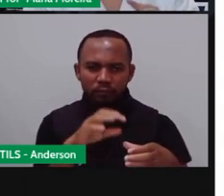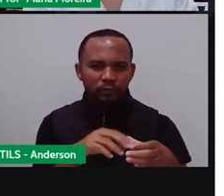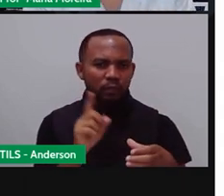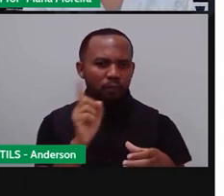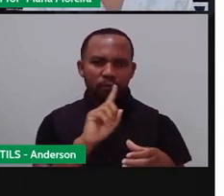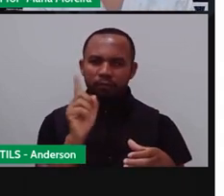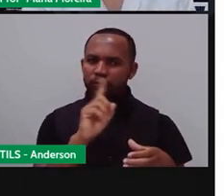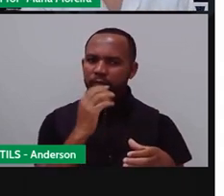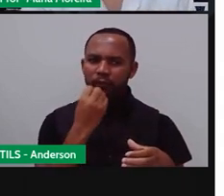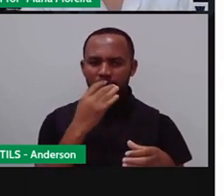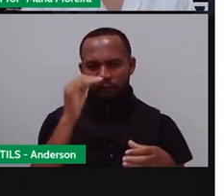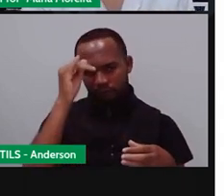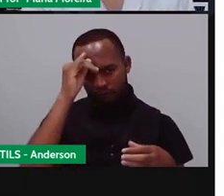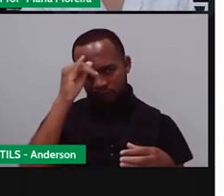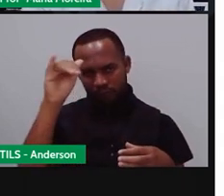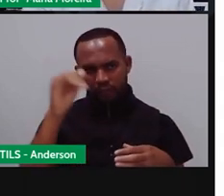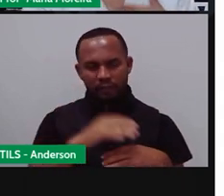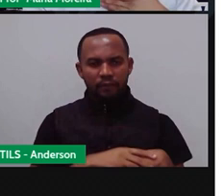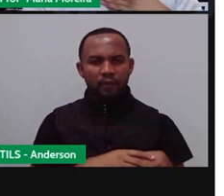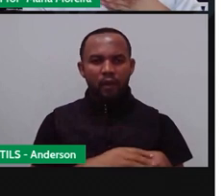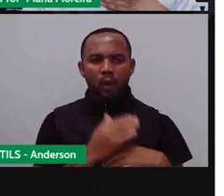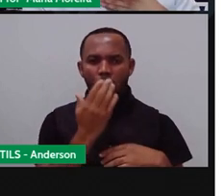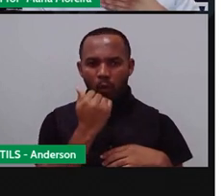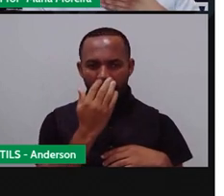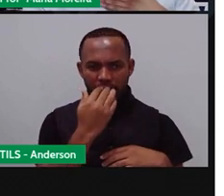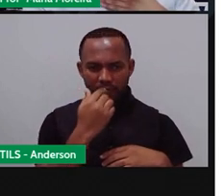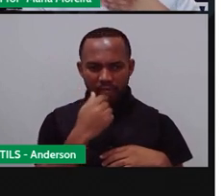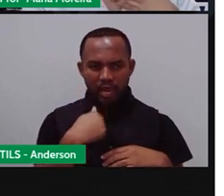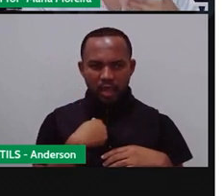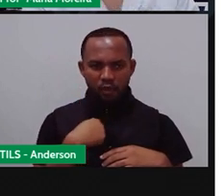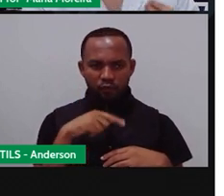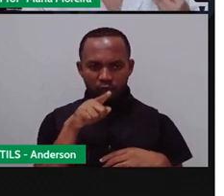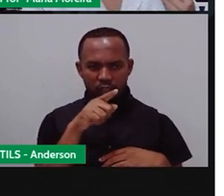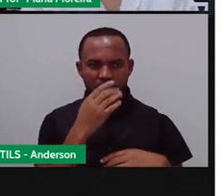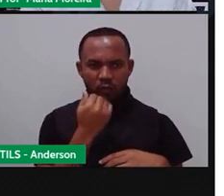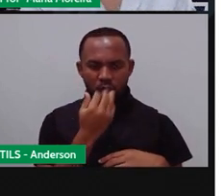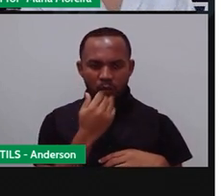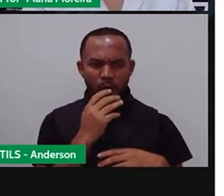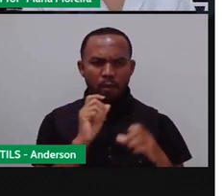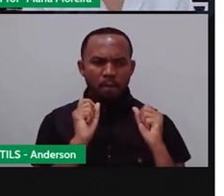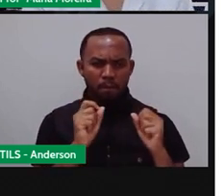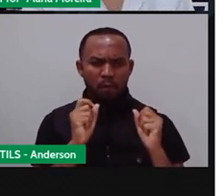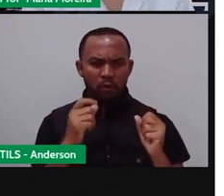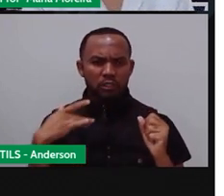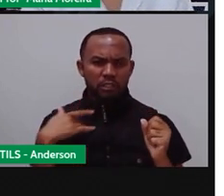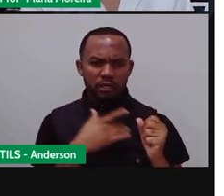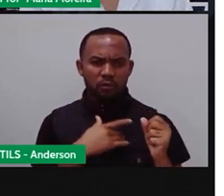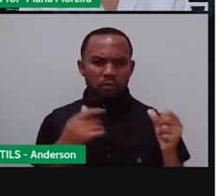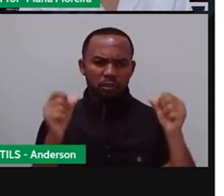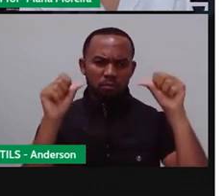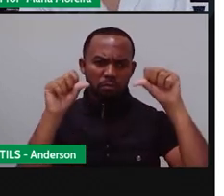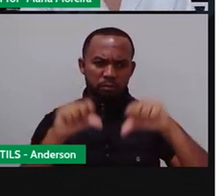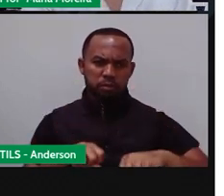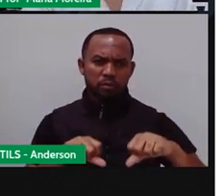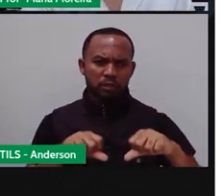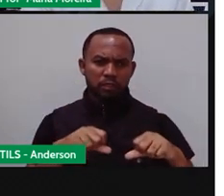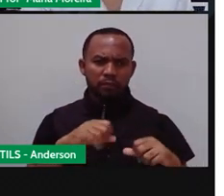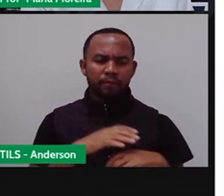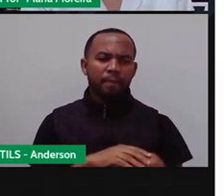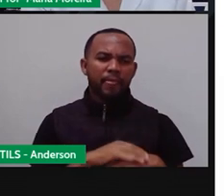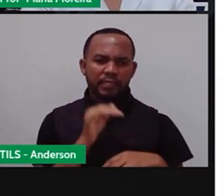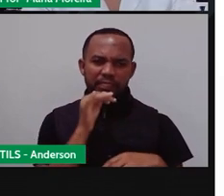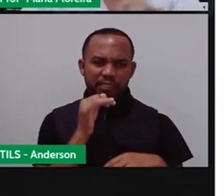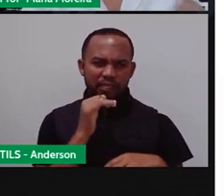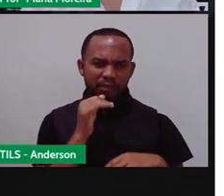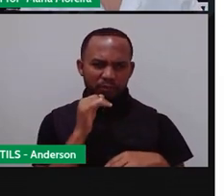errado. Pois a comida que a gente come, ela pode prejudicar a saúde deles. Por exemplo, chocolate.